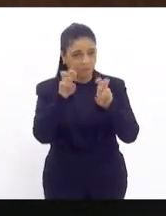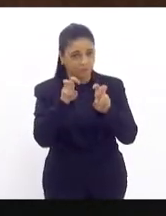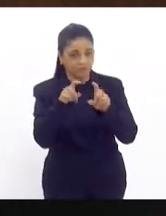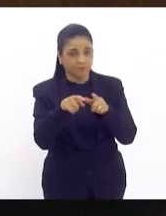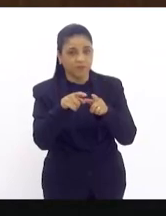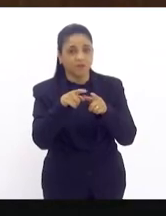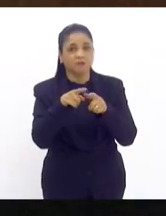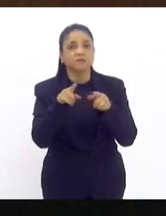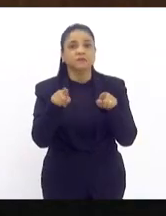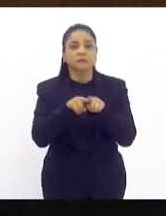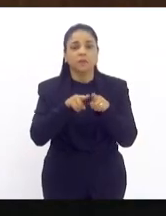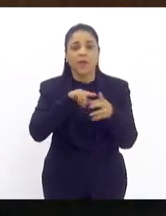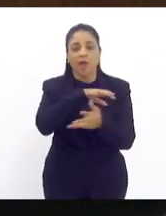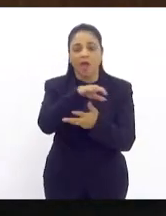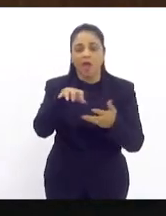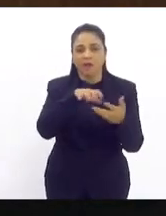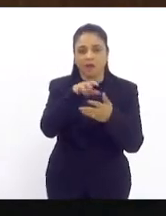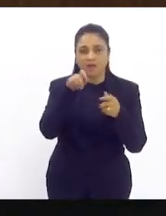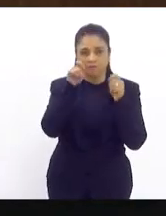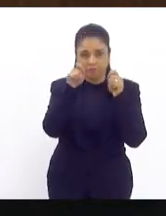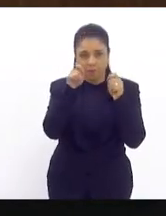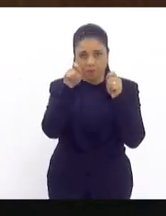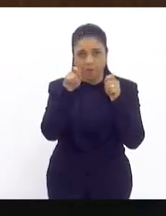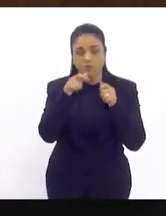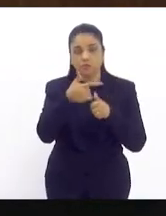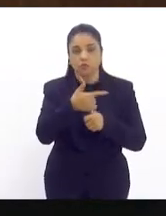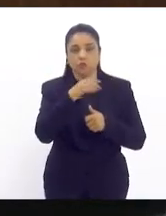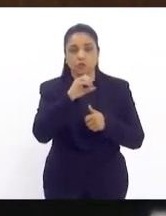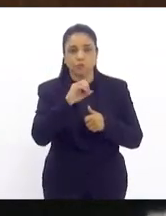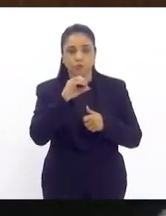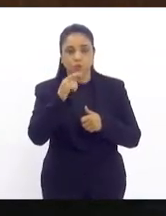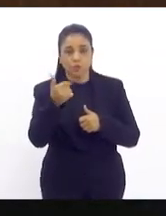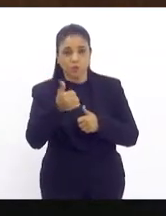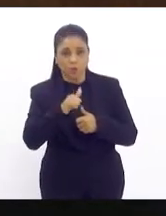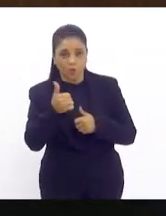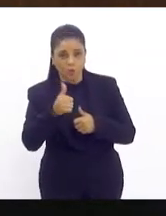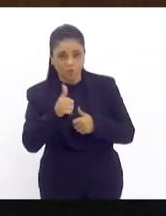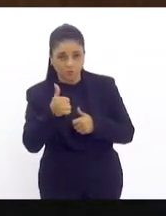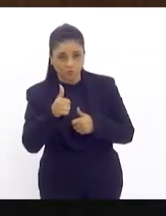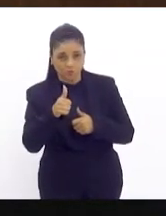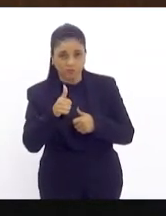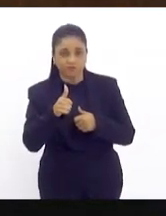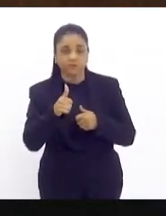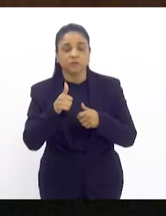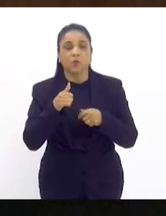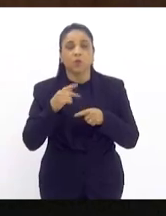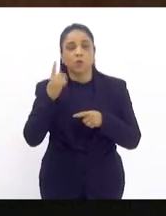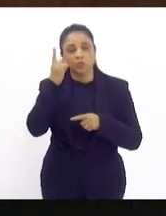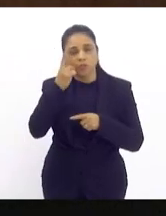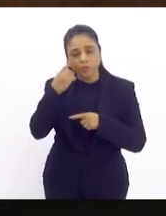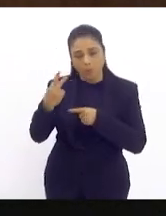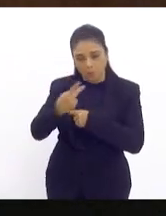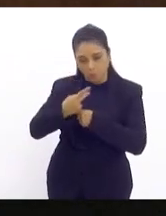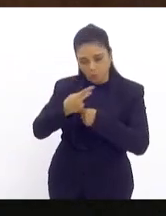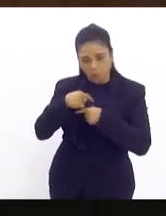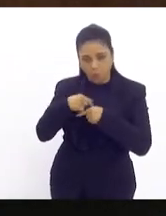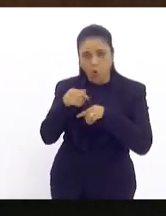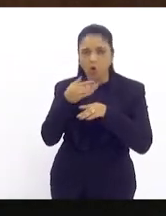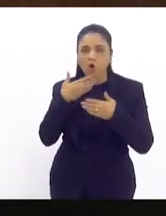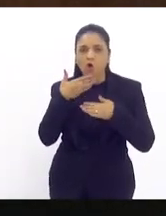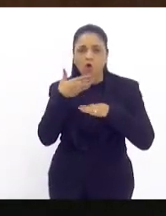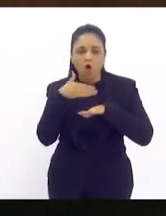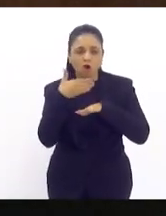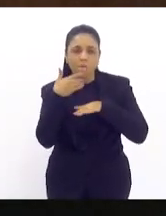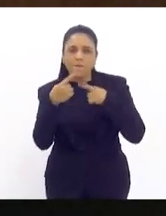relacionados a greve de 2011 essa é a nossa condição o deputado nos procurou conversou conosco só que tem um